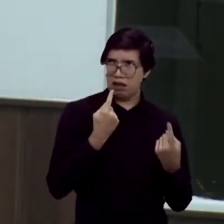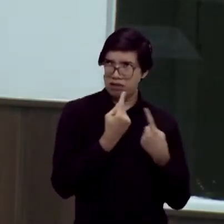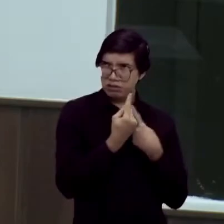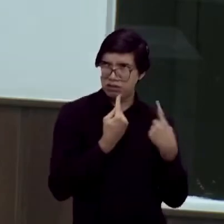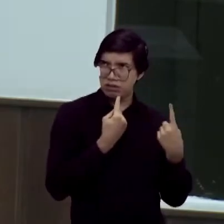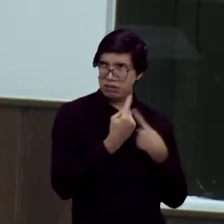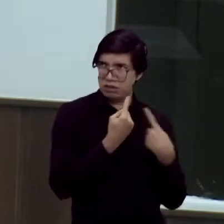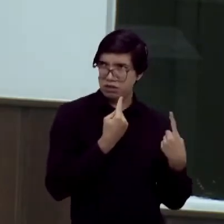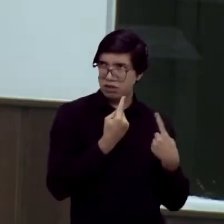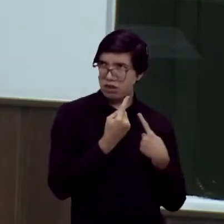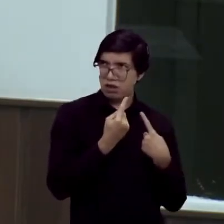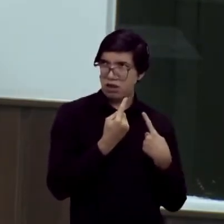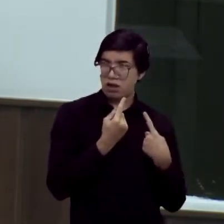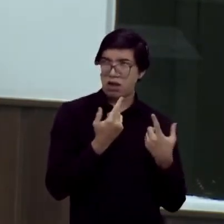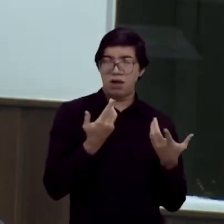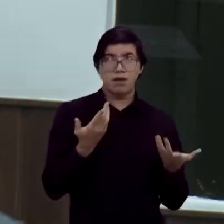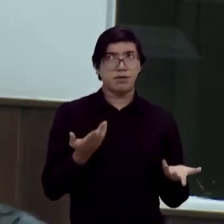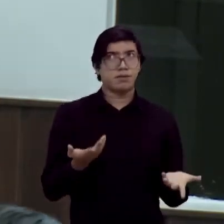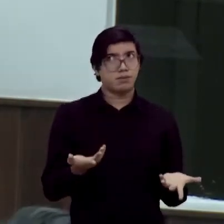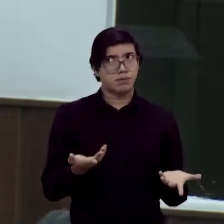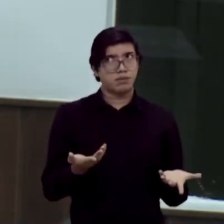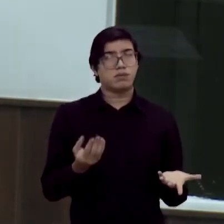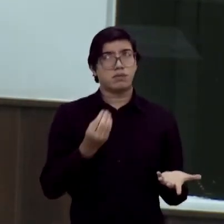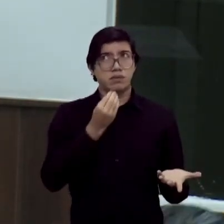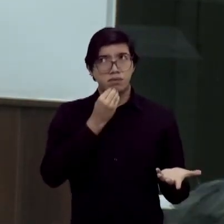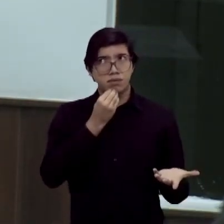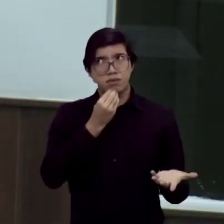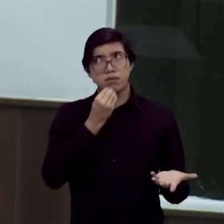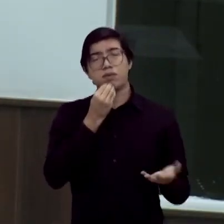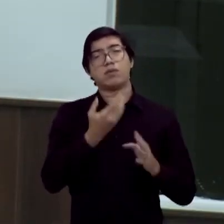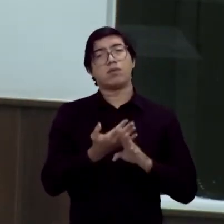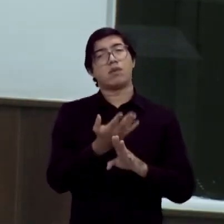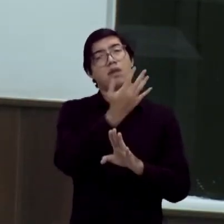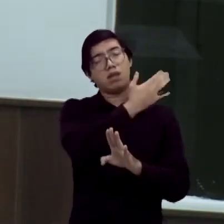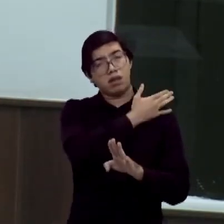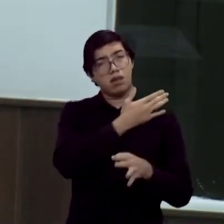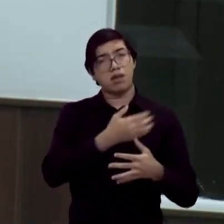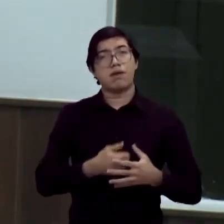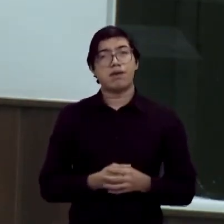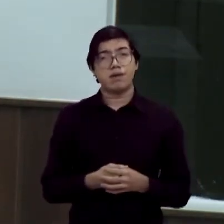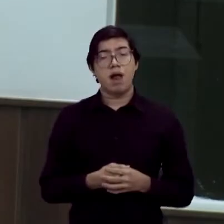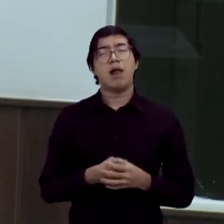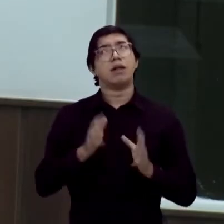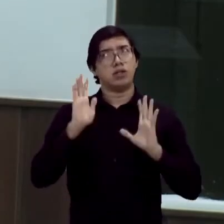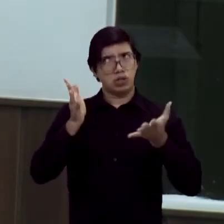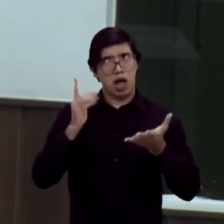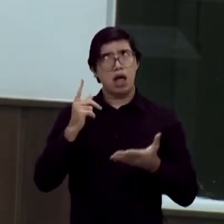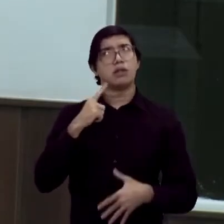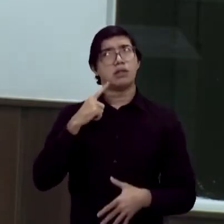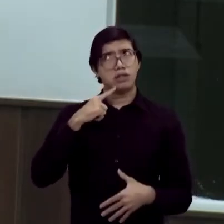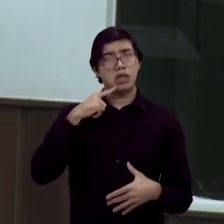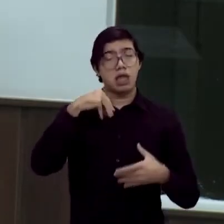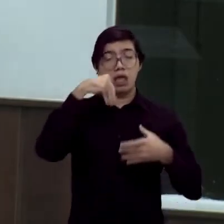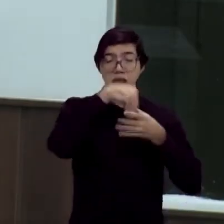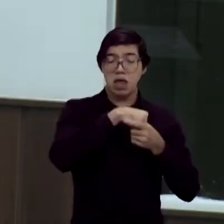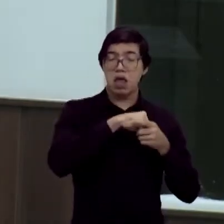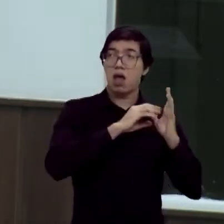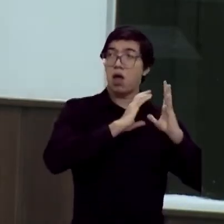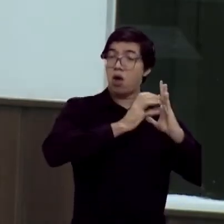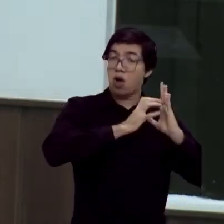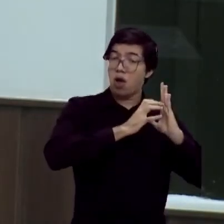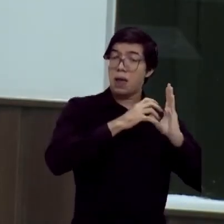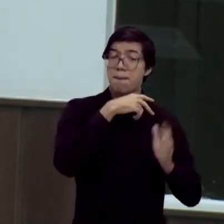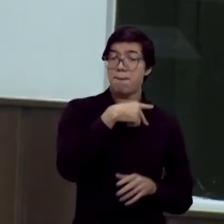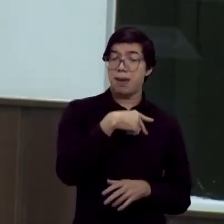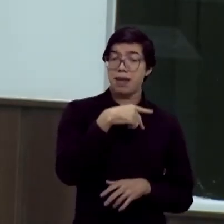Como aconteceu no PDT, meu líder Didi Mangueira? Esse diálogo aconteceu no PDT, amigo. Esquecemos não, está muito